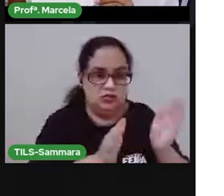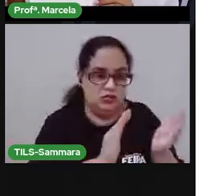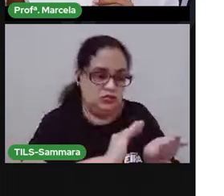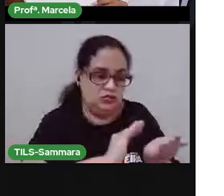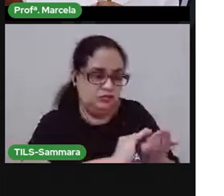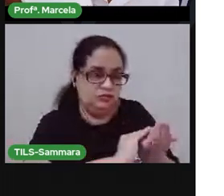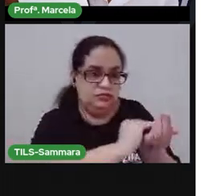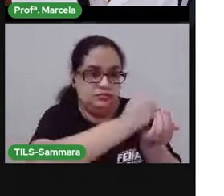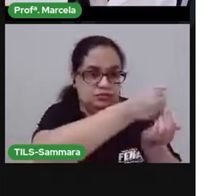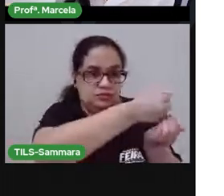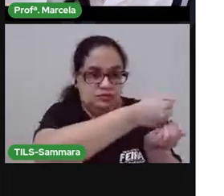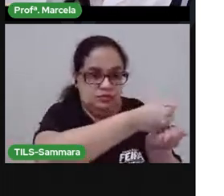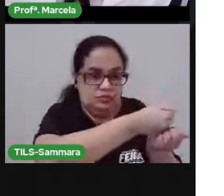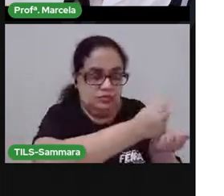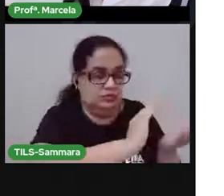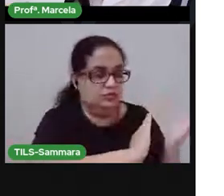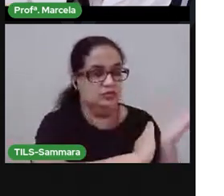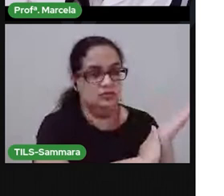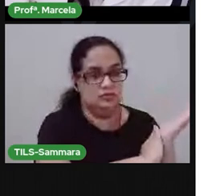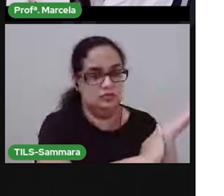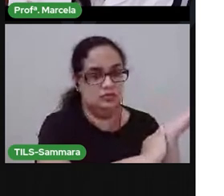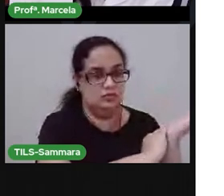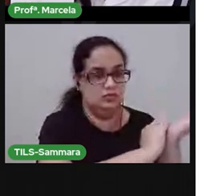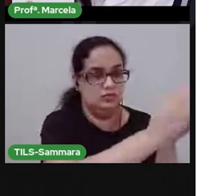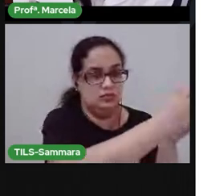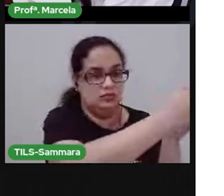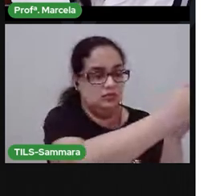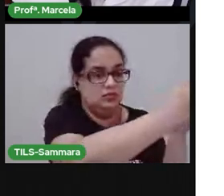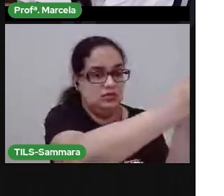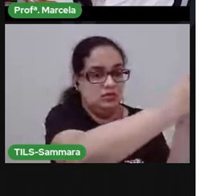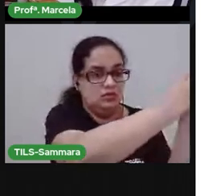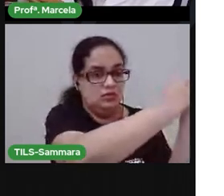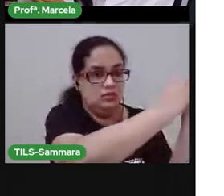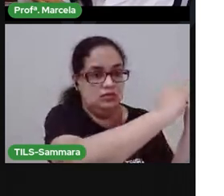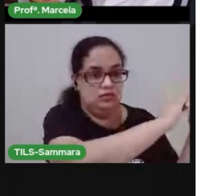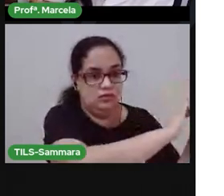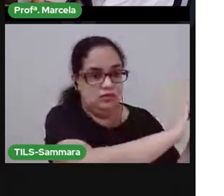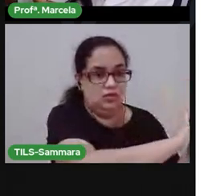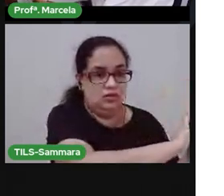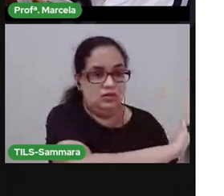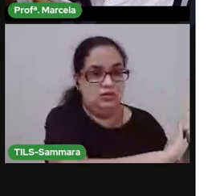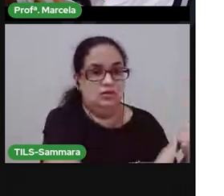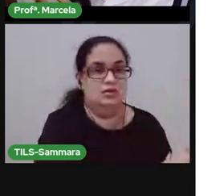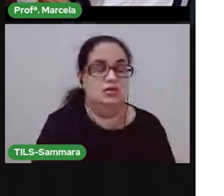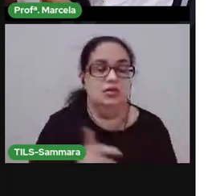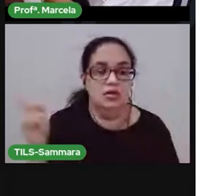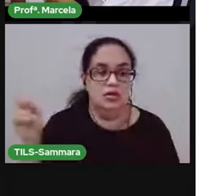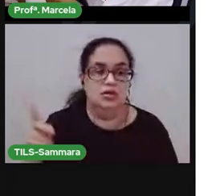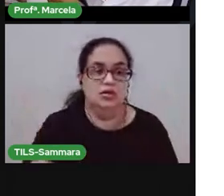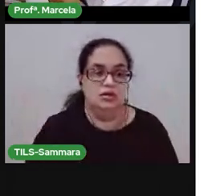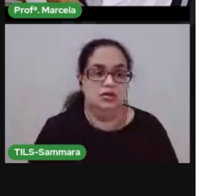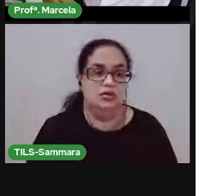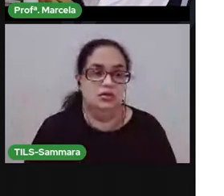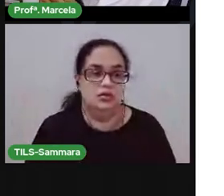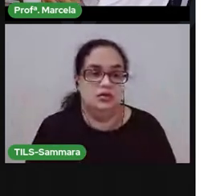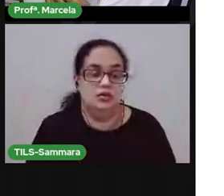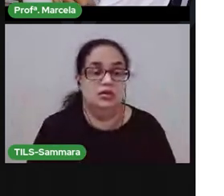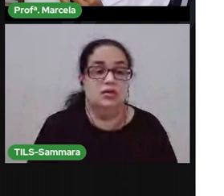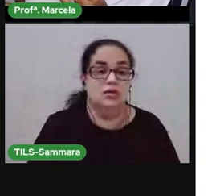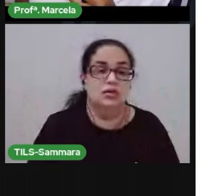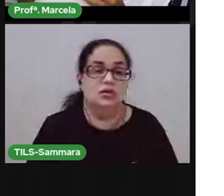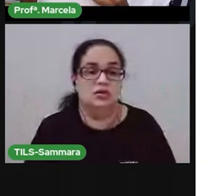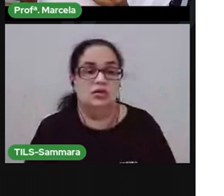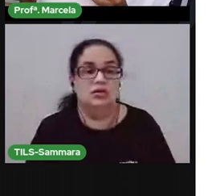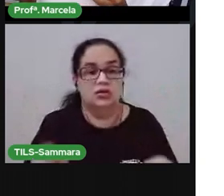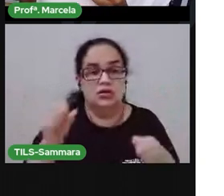ponta, essa ponta da parte superior. Vai encontrar com a ponta da parte inferior. E vai